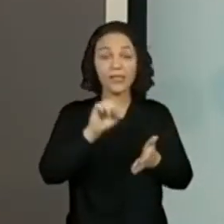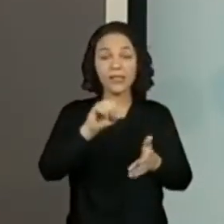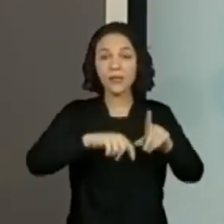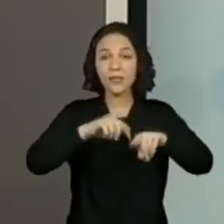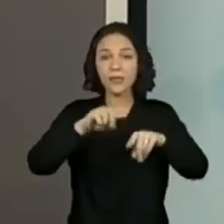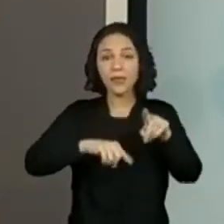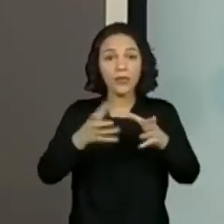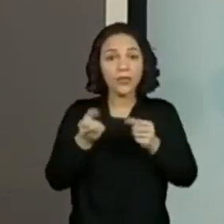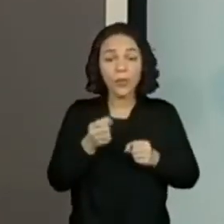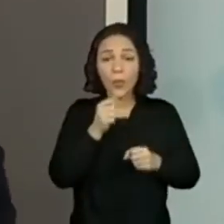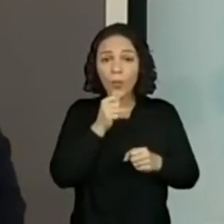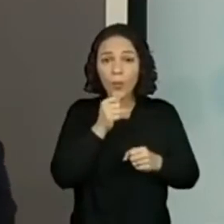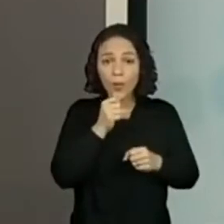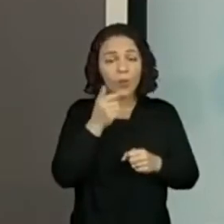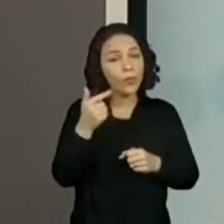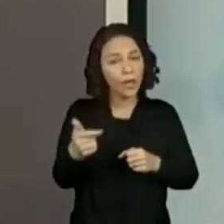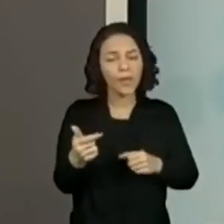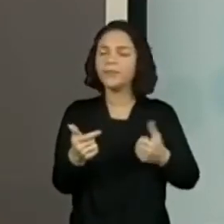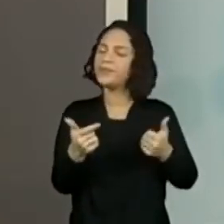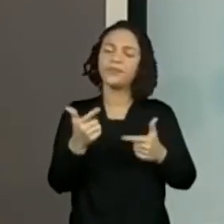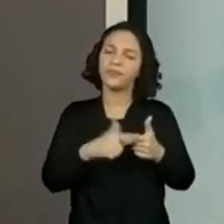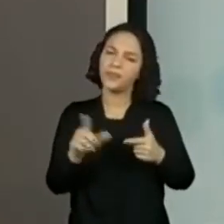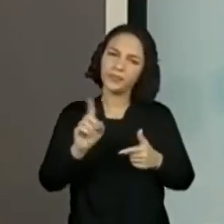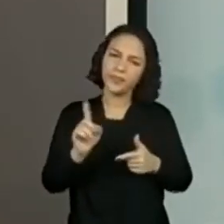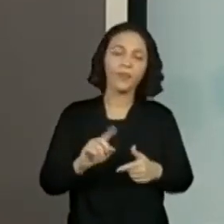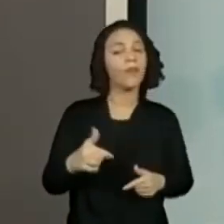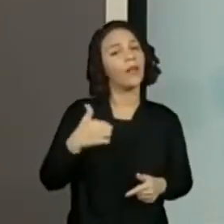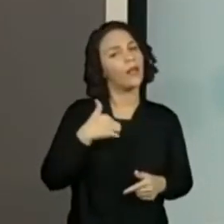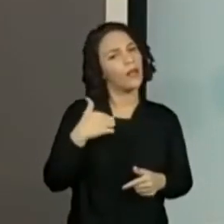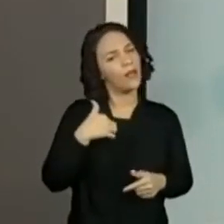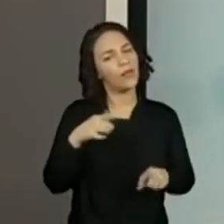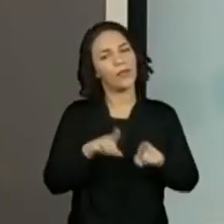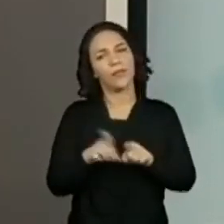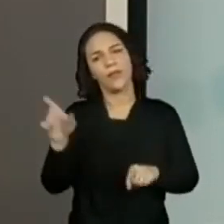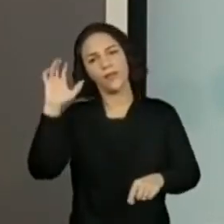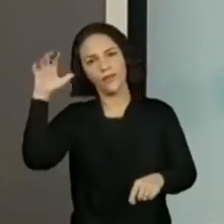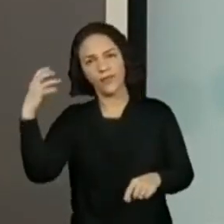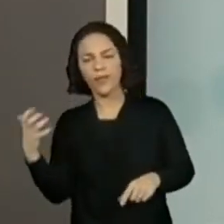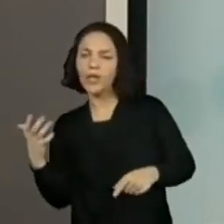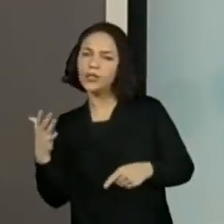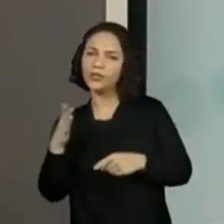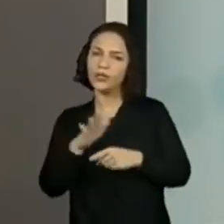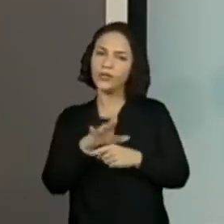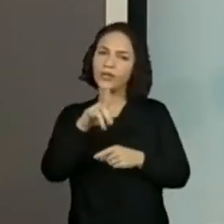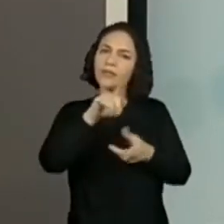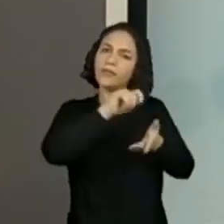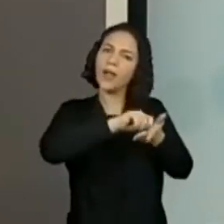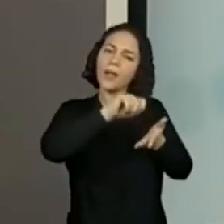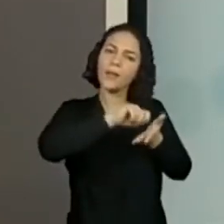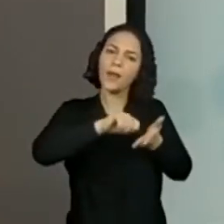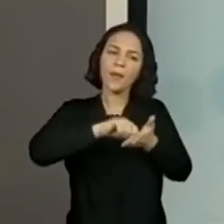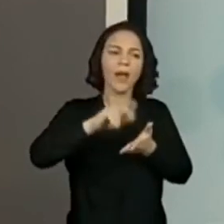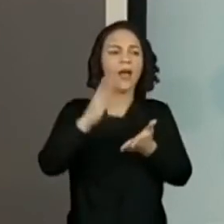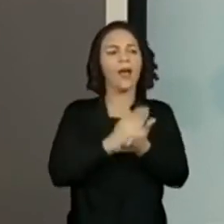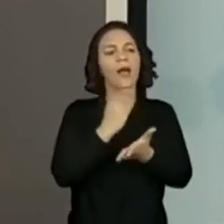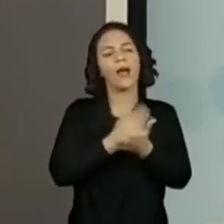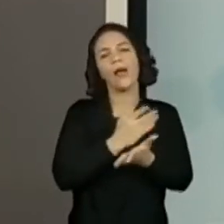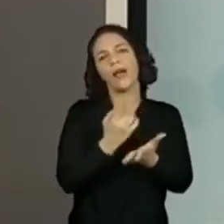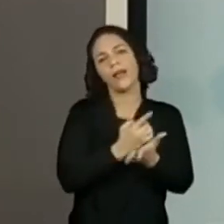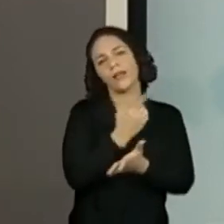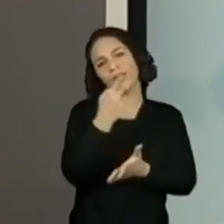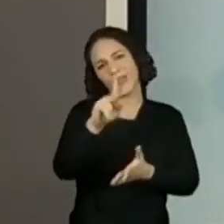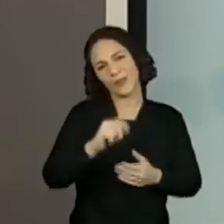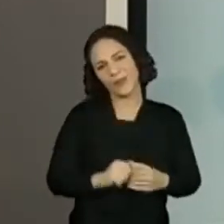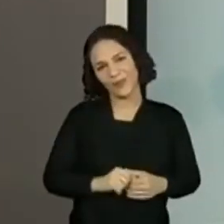material, fique tranquilo, porque a professora Kelly e a professora Vivi vão ajudar vocês para que vocês façam o registro no caderno, tudo bem?